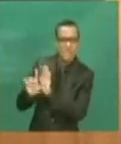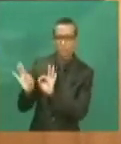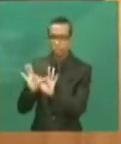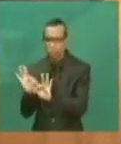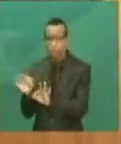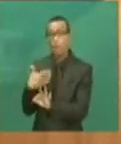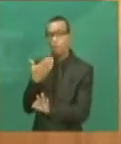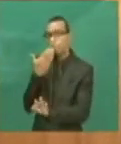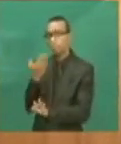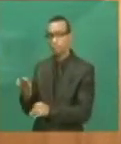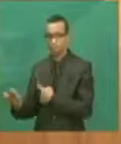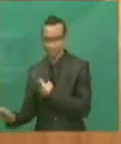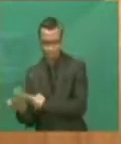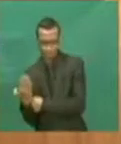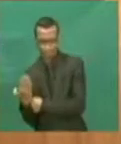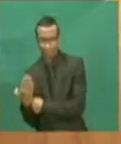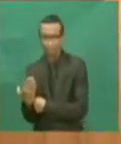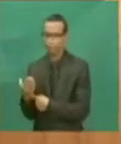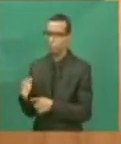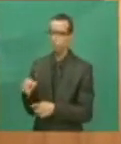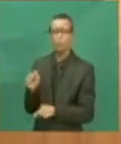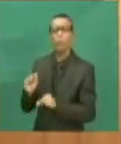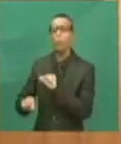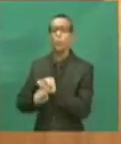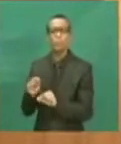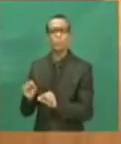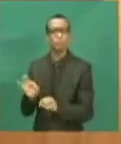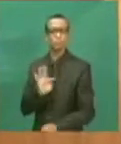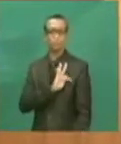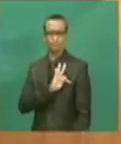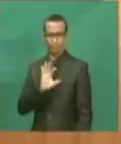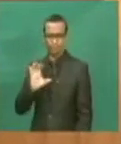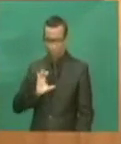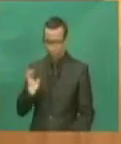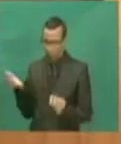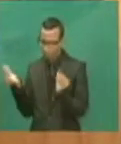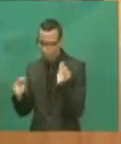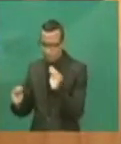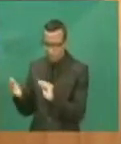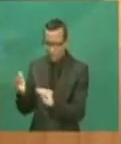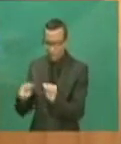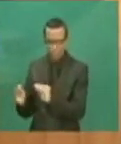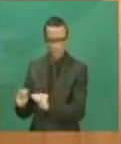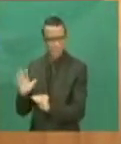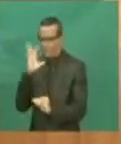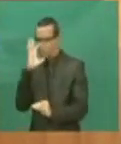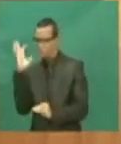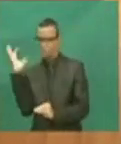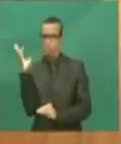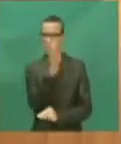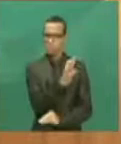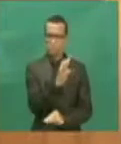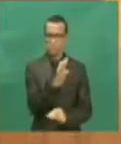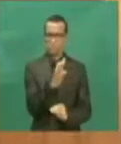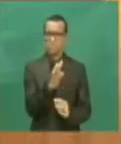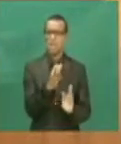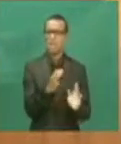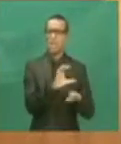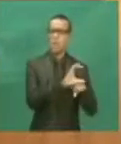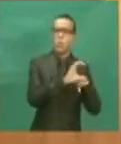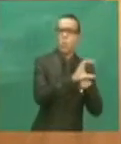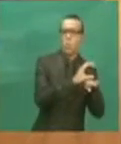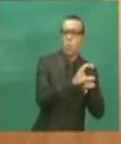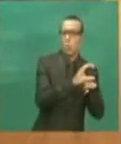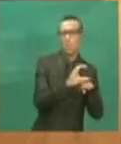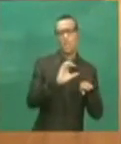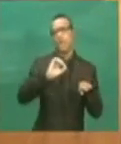sustentado tecnicamente, que não afrontasse a Constituição e não fosse via